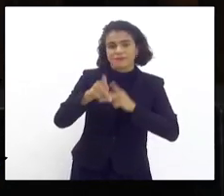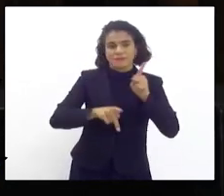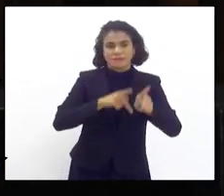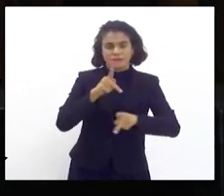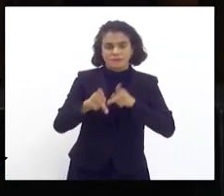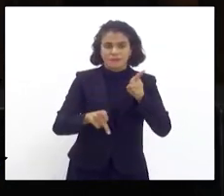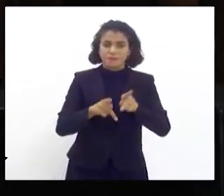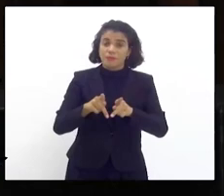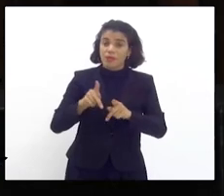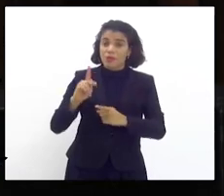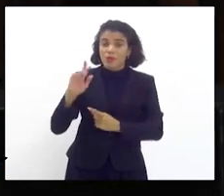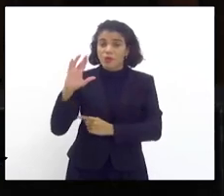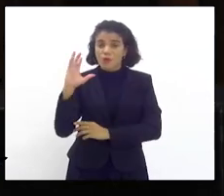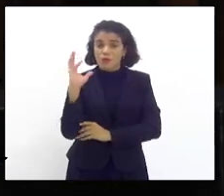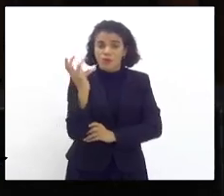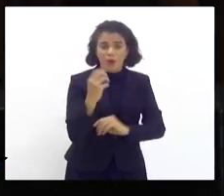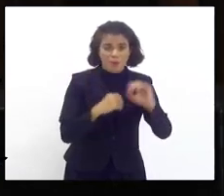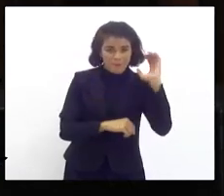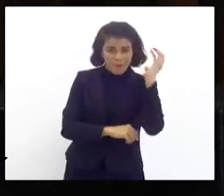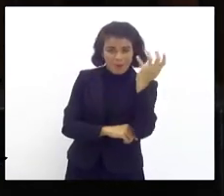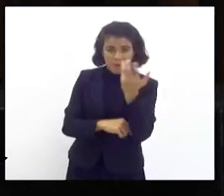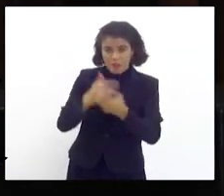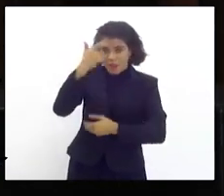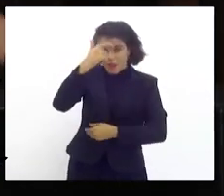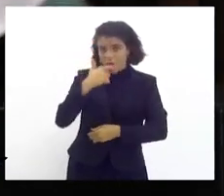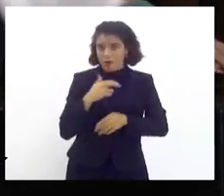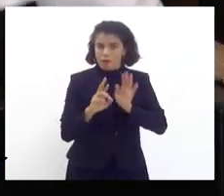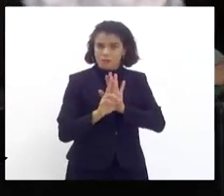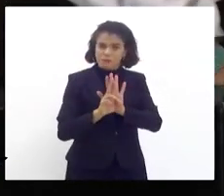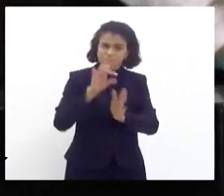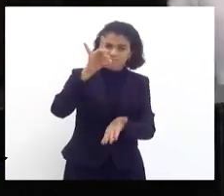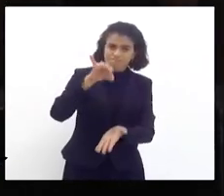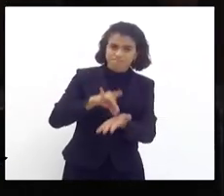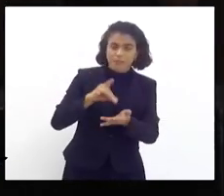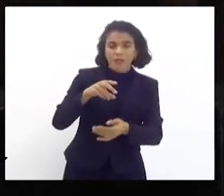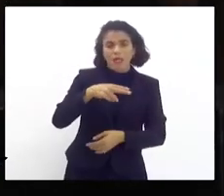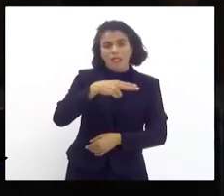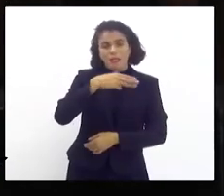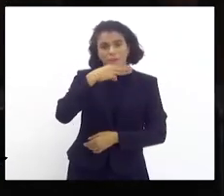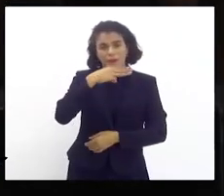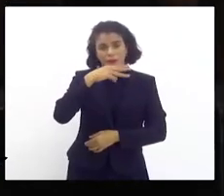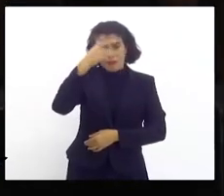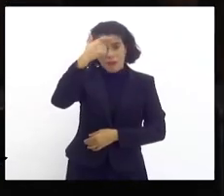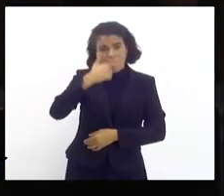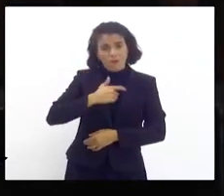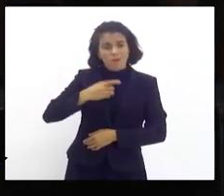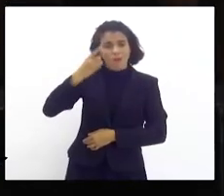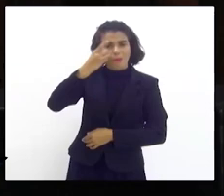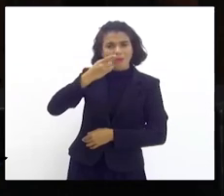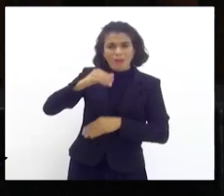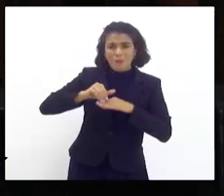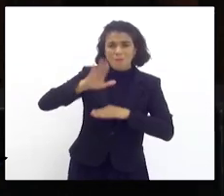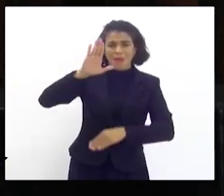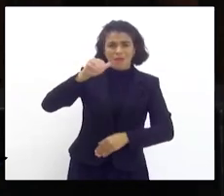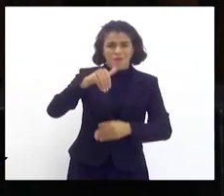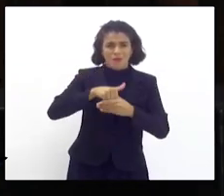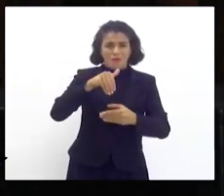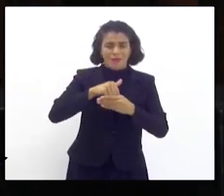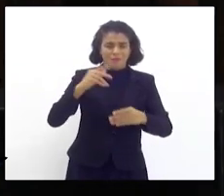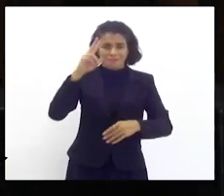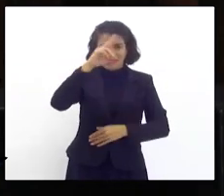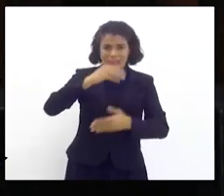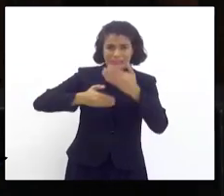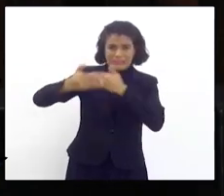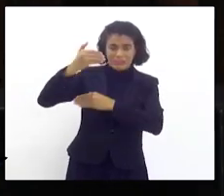E isso, o meio ambiente e eu, como representante legítimo de Mangaratiba, como deputado estadual mais votado da história da cidade,